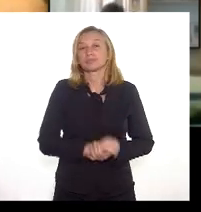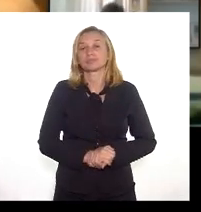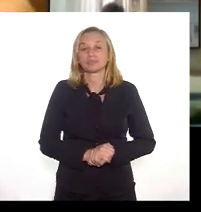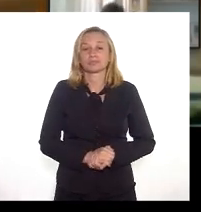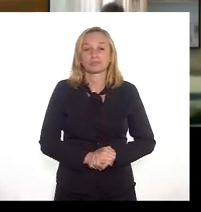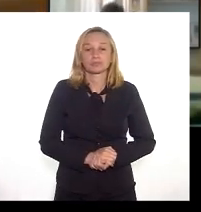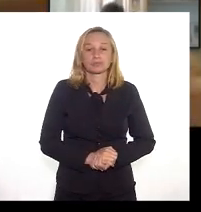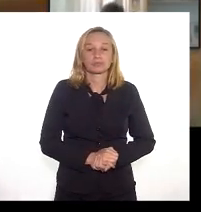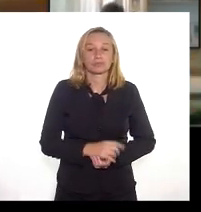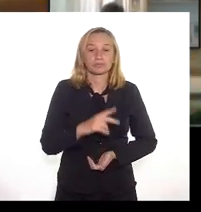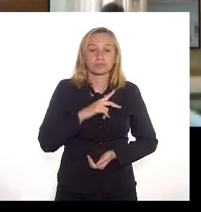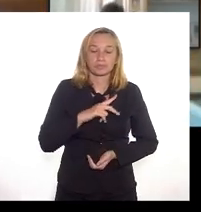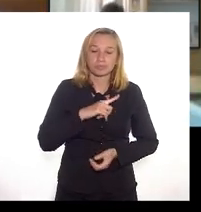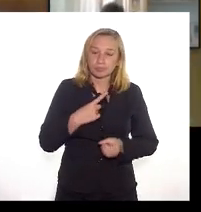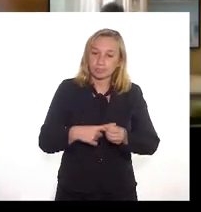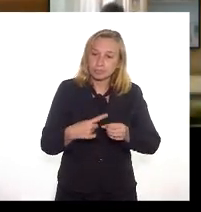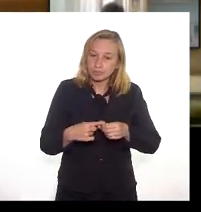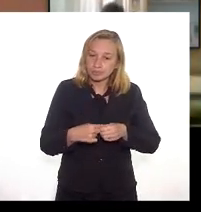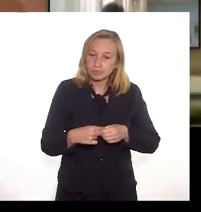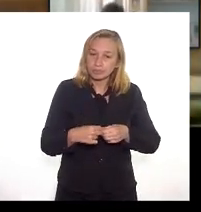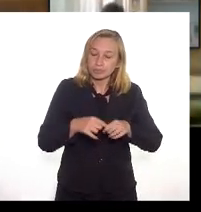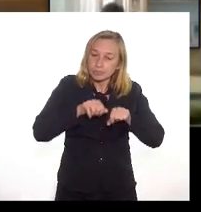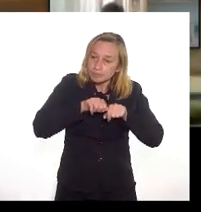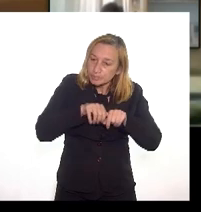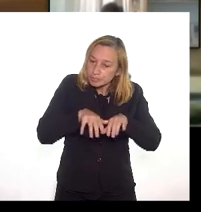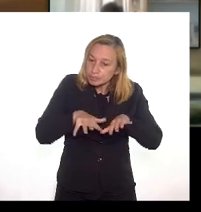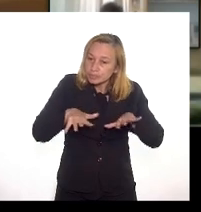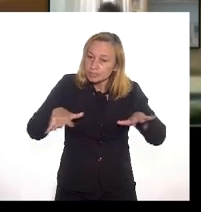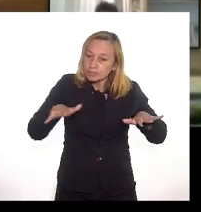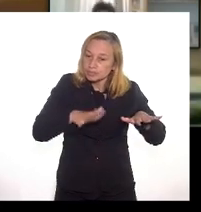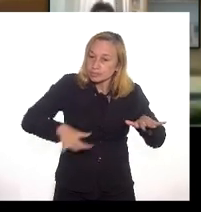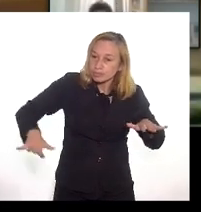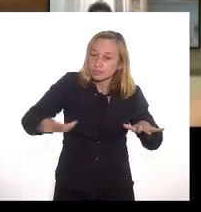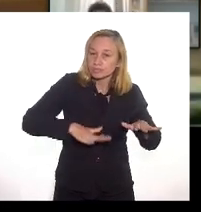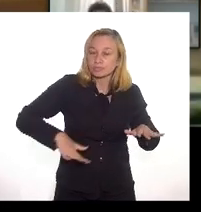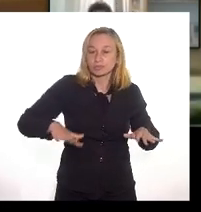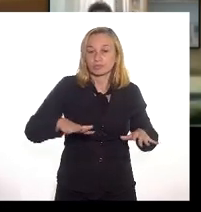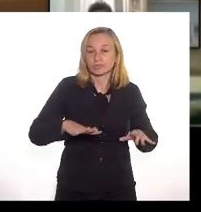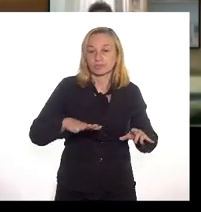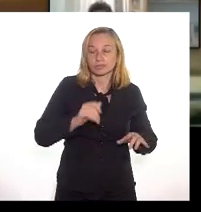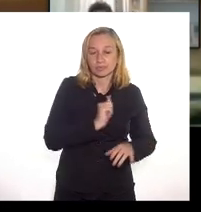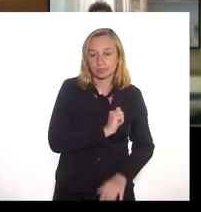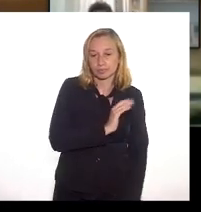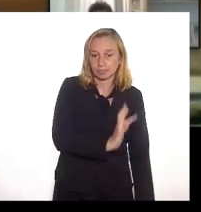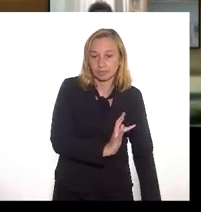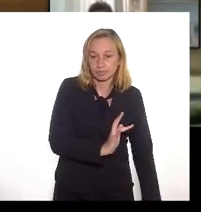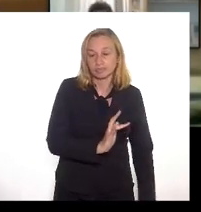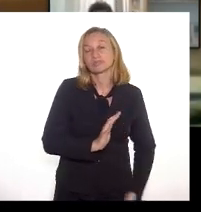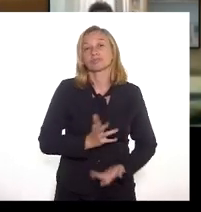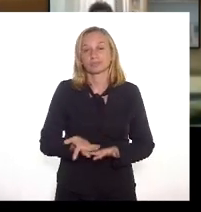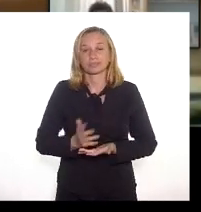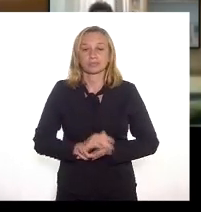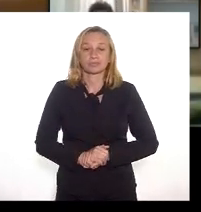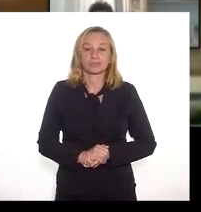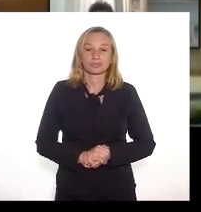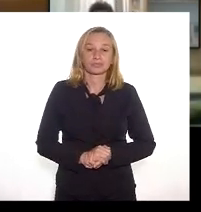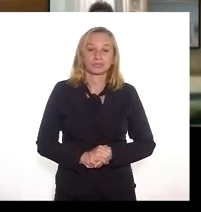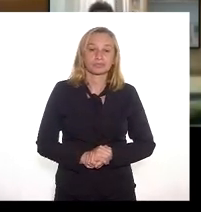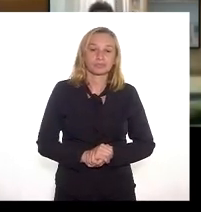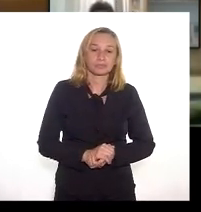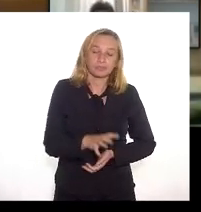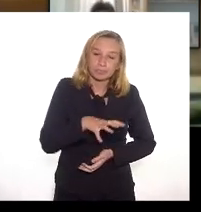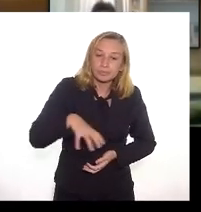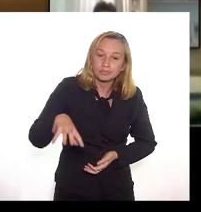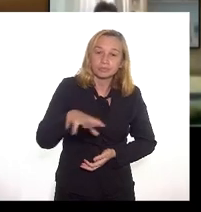próprio município e abrangem toda uma região da Baixada Fluminense que indica inclusive um risco regional